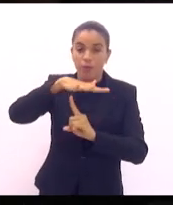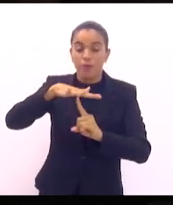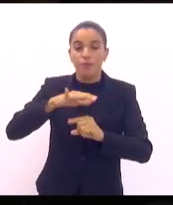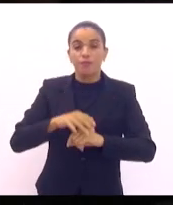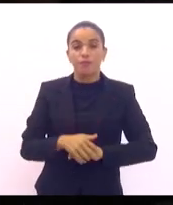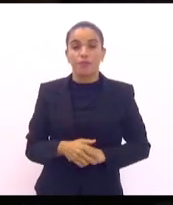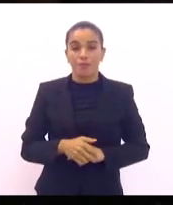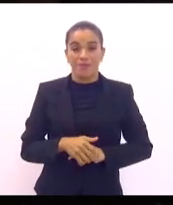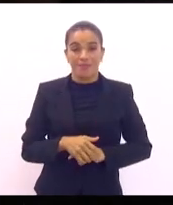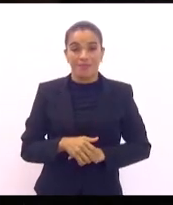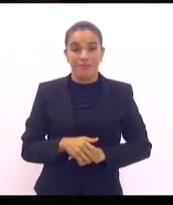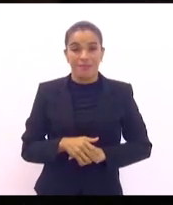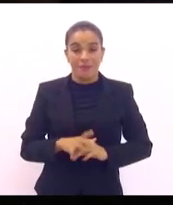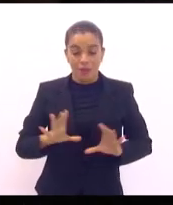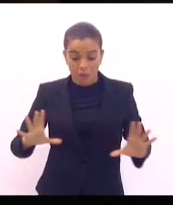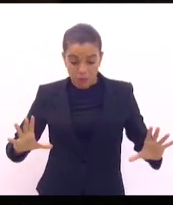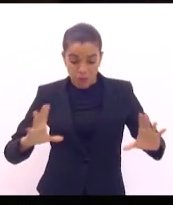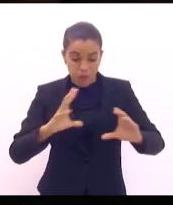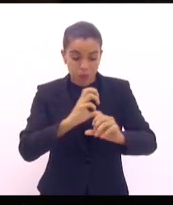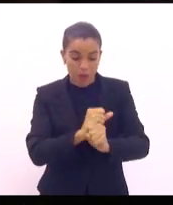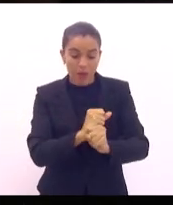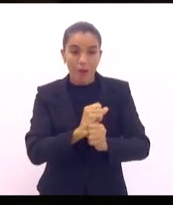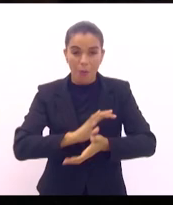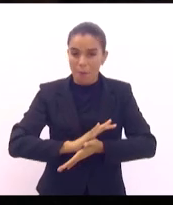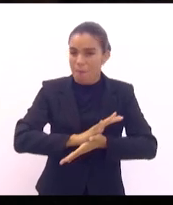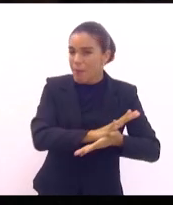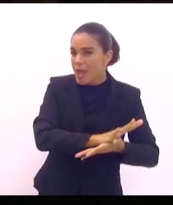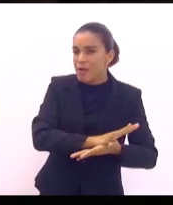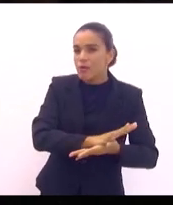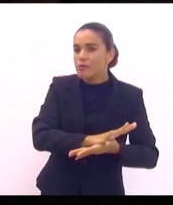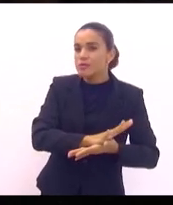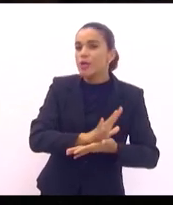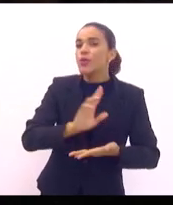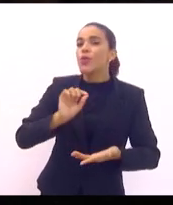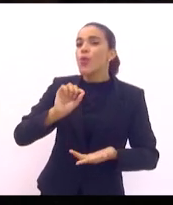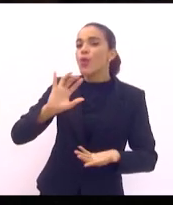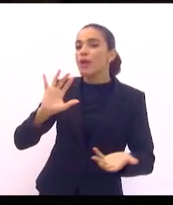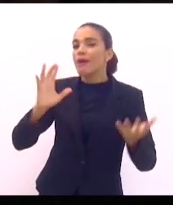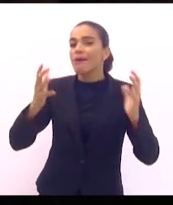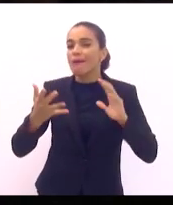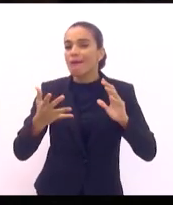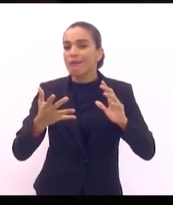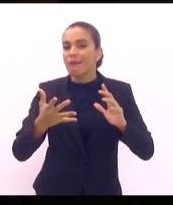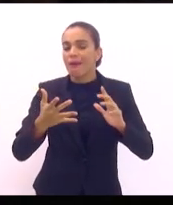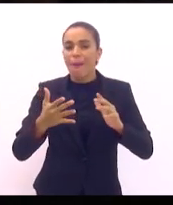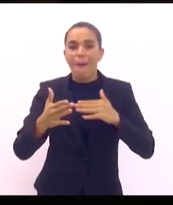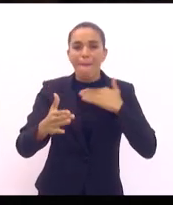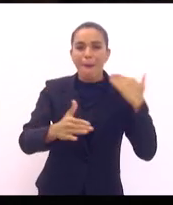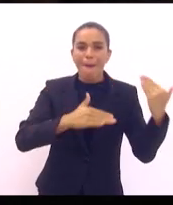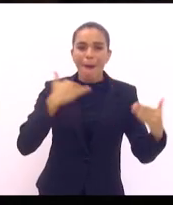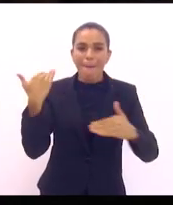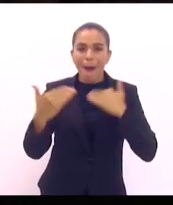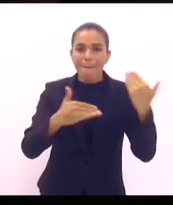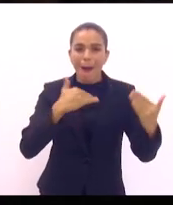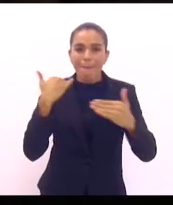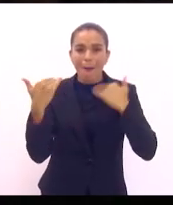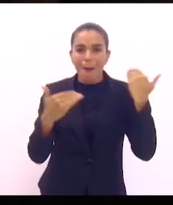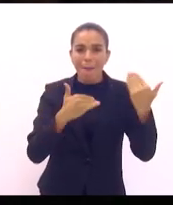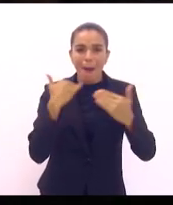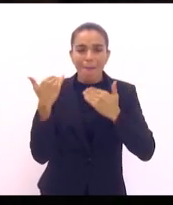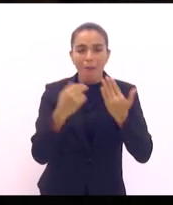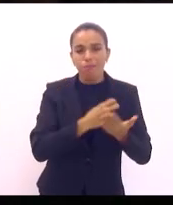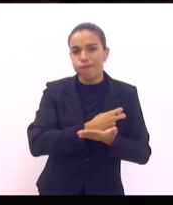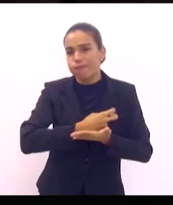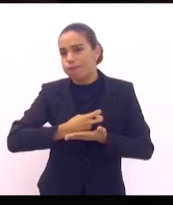preconceito tem matado milhares e milhares de pessoas de